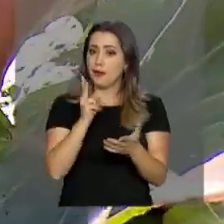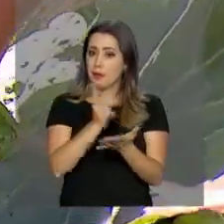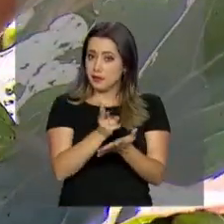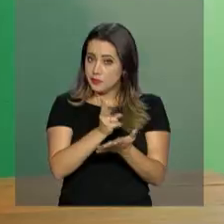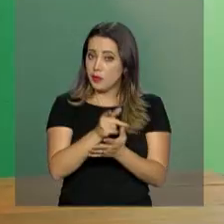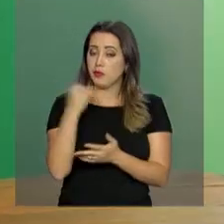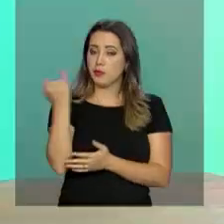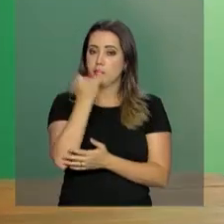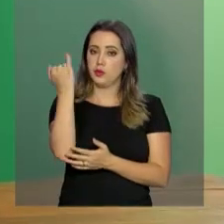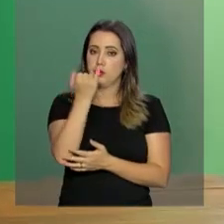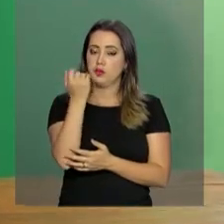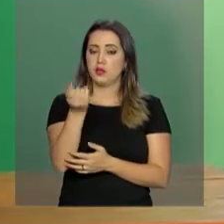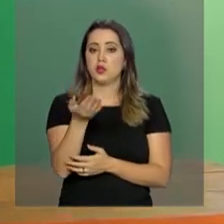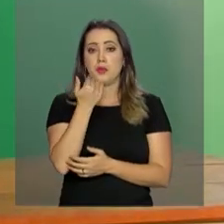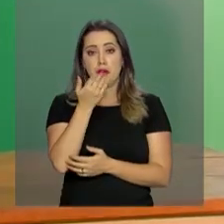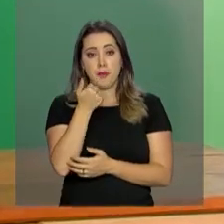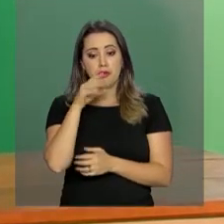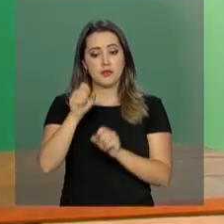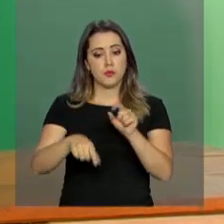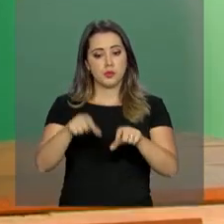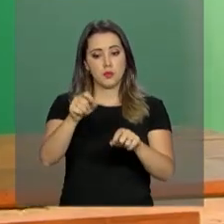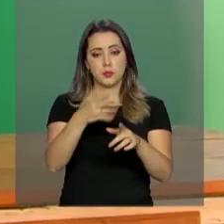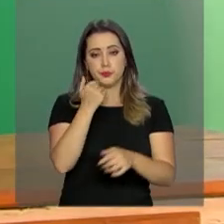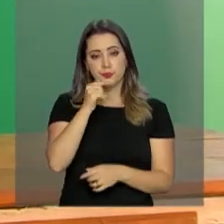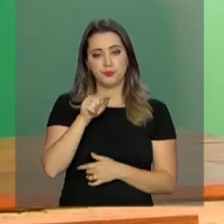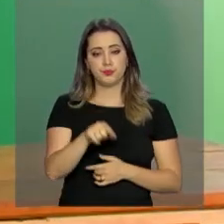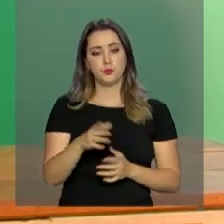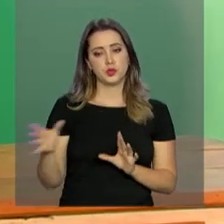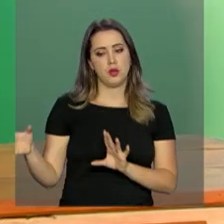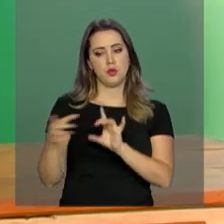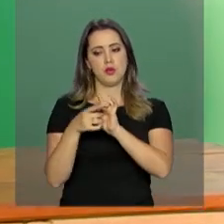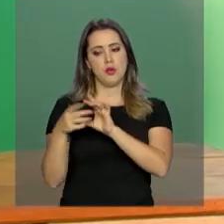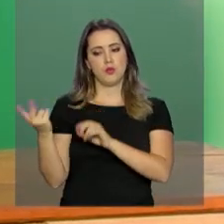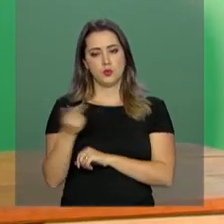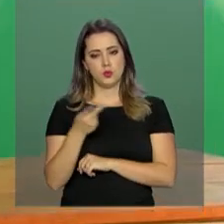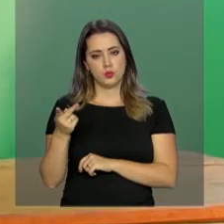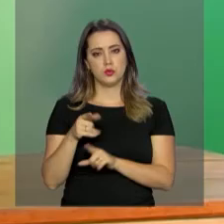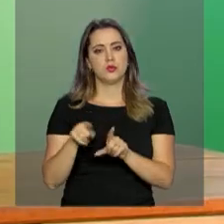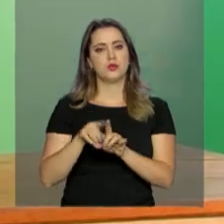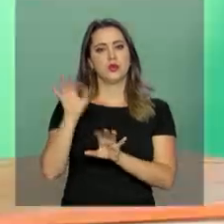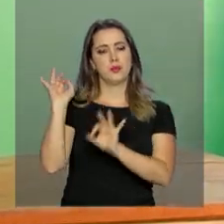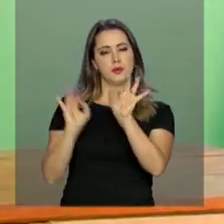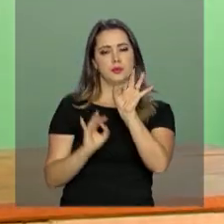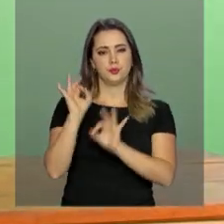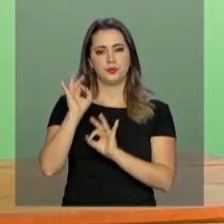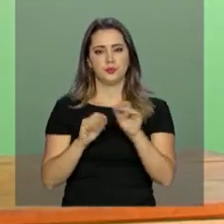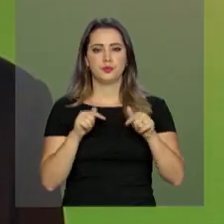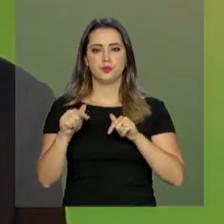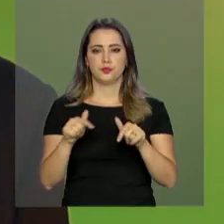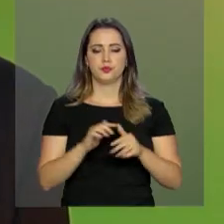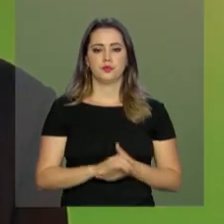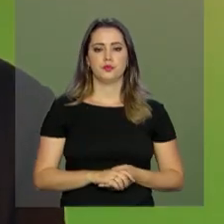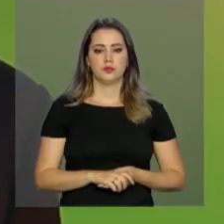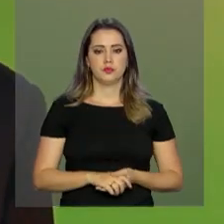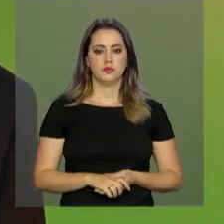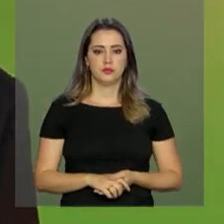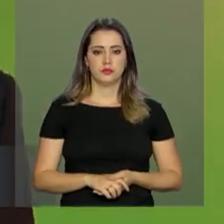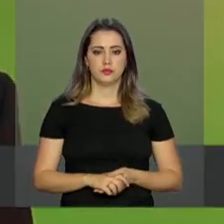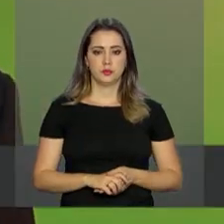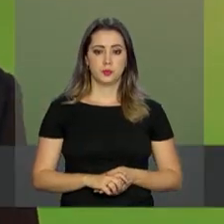produção de alimento. O acordo entre SEBRAE e Embrapa vai ajudar no planejamento das atividades agrícolas. Nós teremos